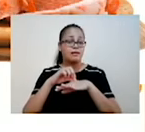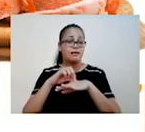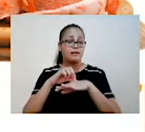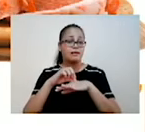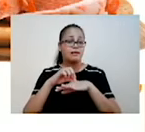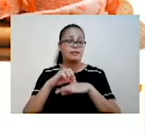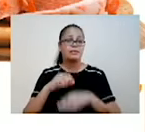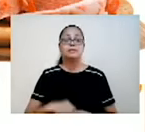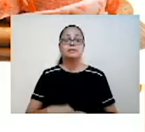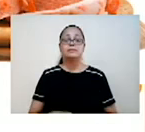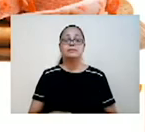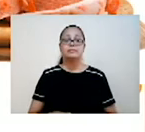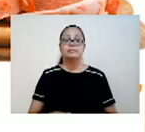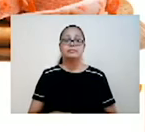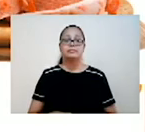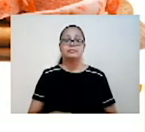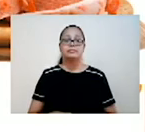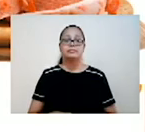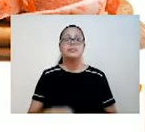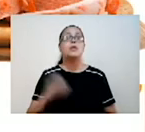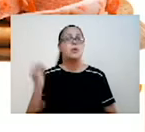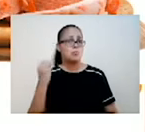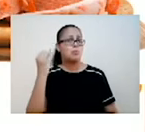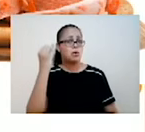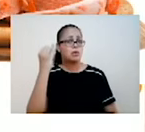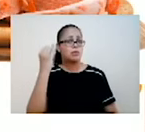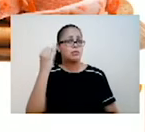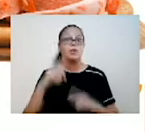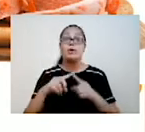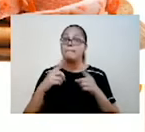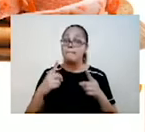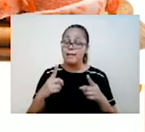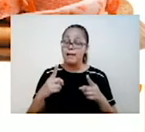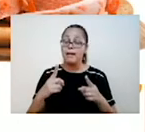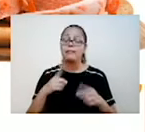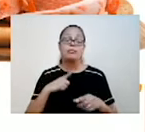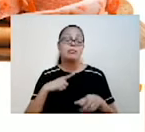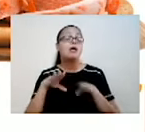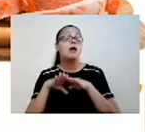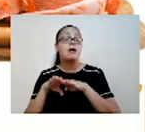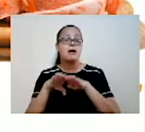maneira bem equilibrada. Well, what about giving the continuation? Vamos lá dar continuidade.